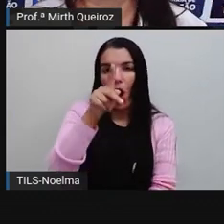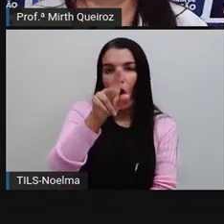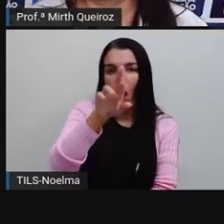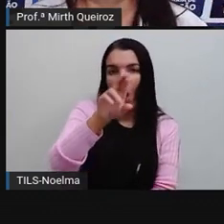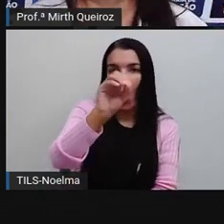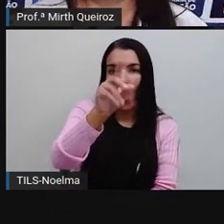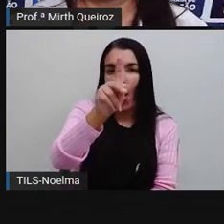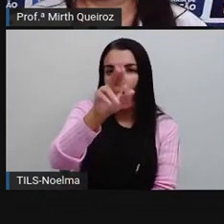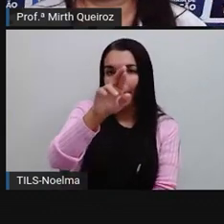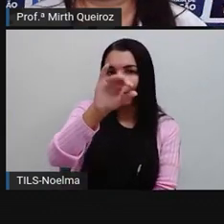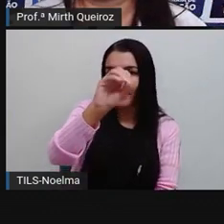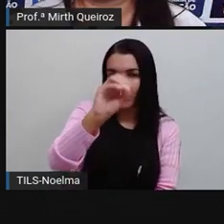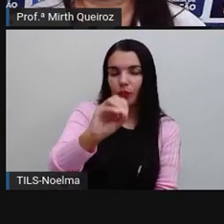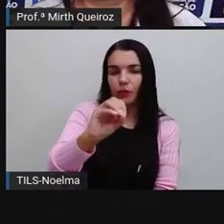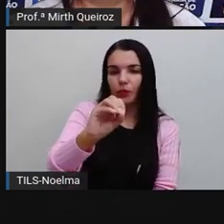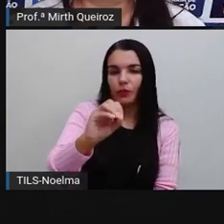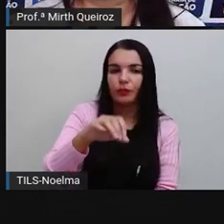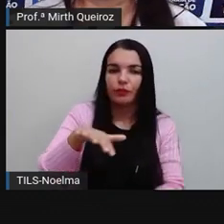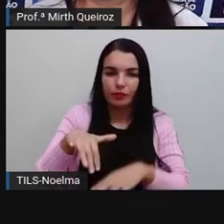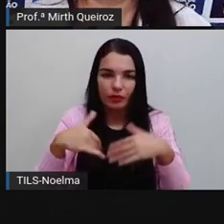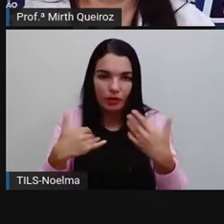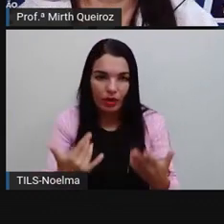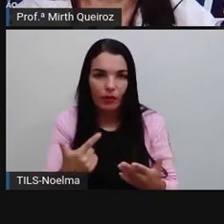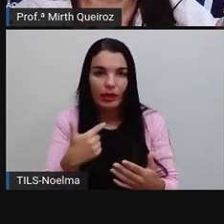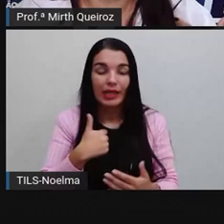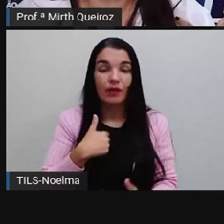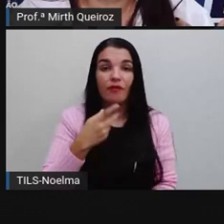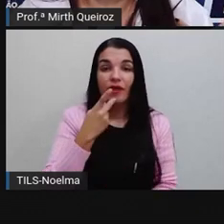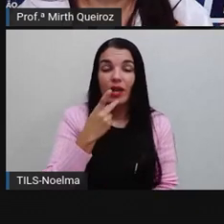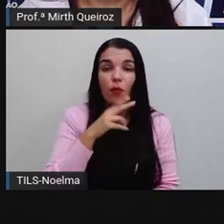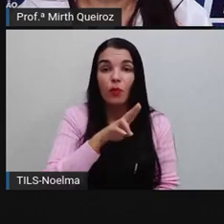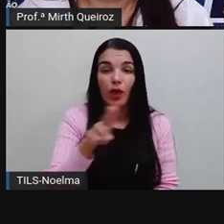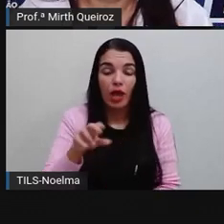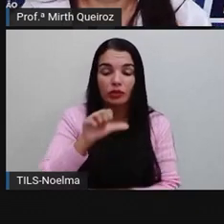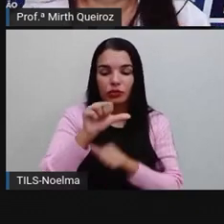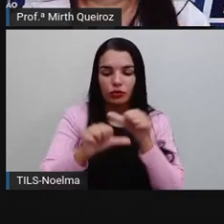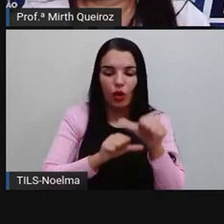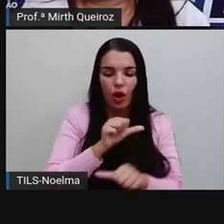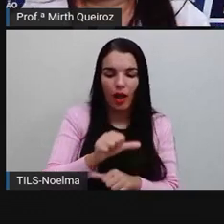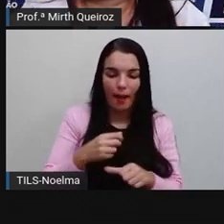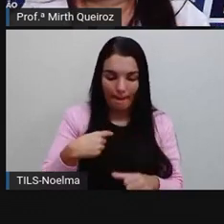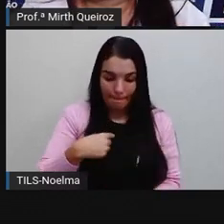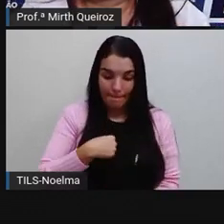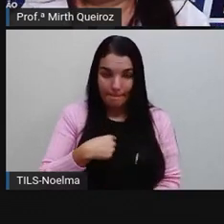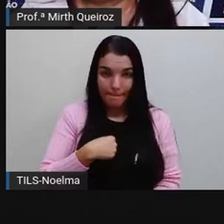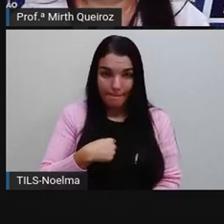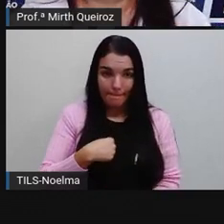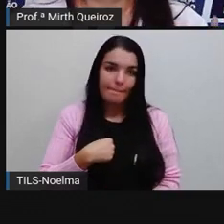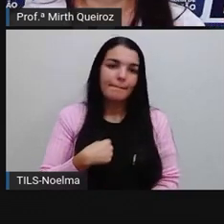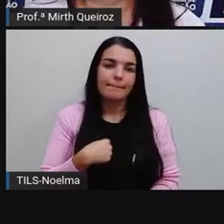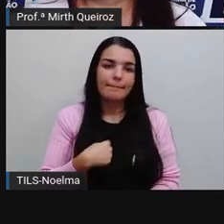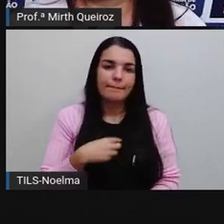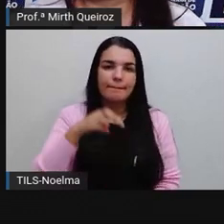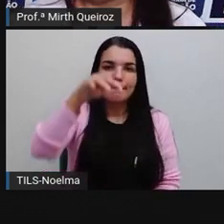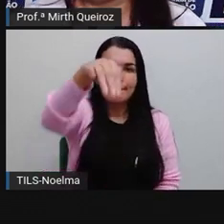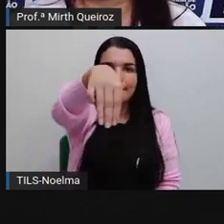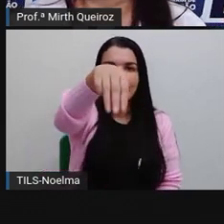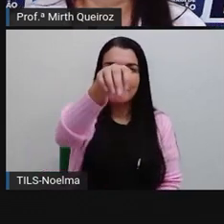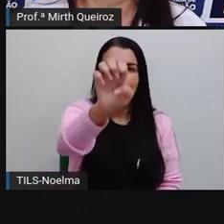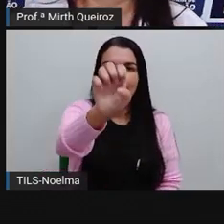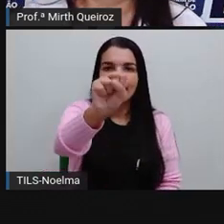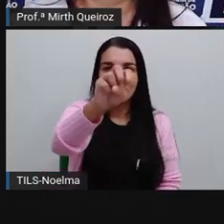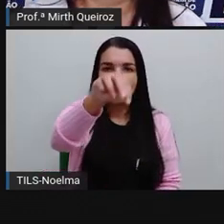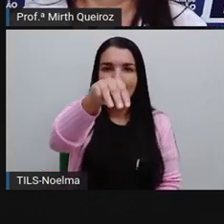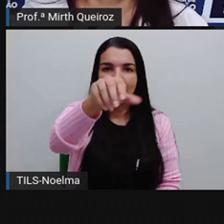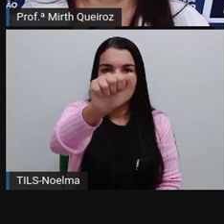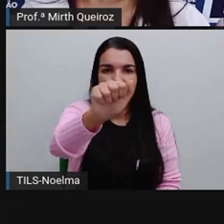frase, como se trata de uma garota, seria eu mesma não sei disso. Agora, se fosse um homem,